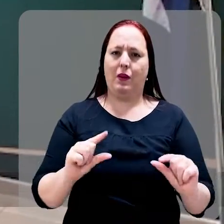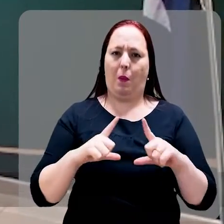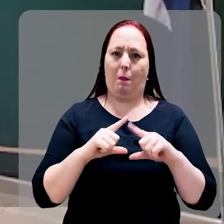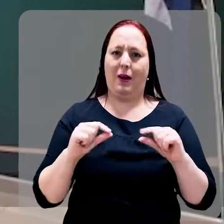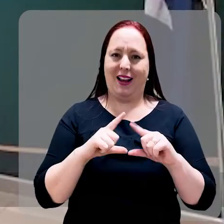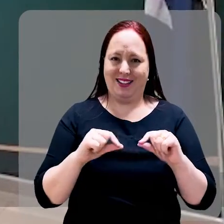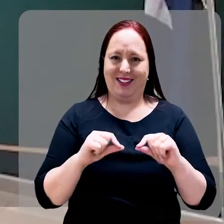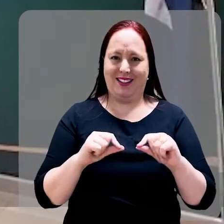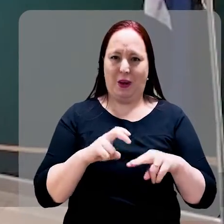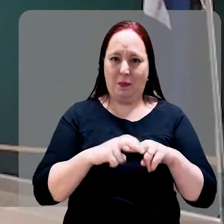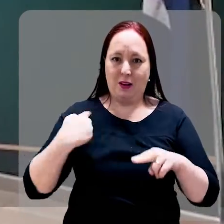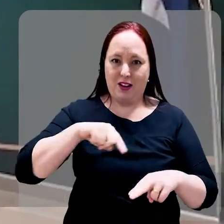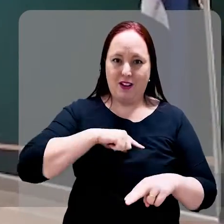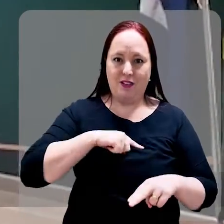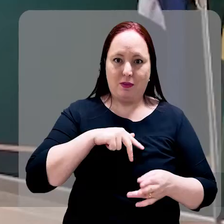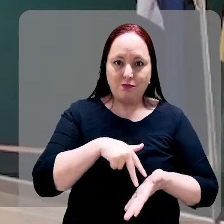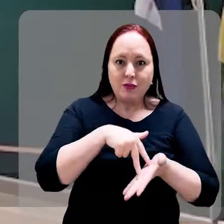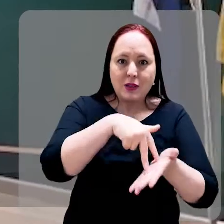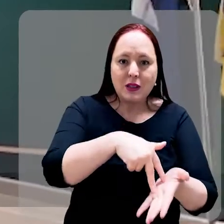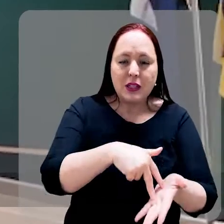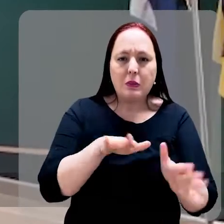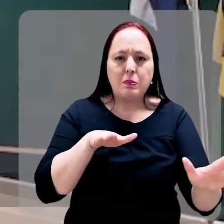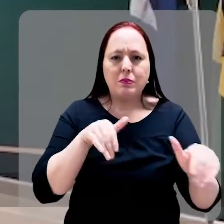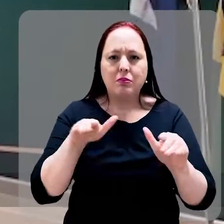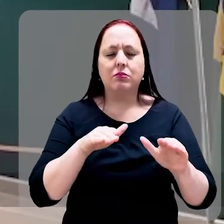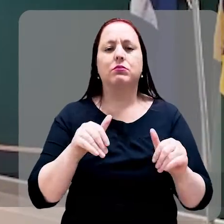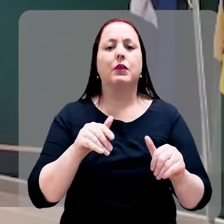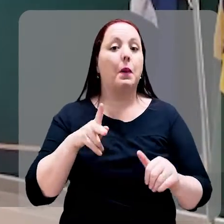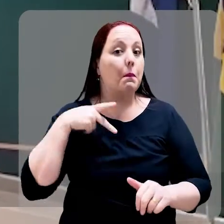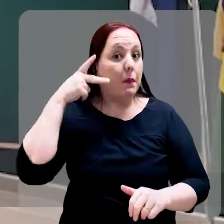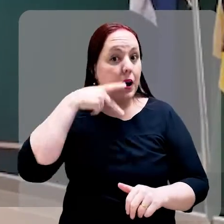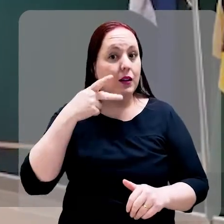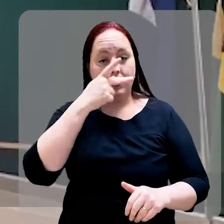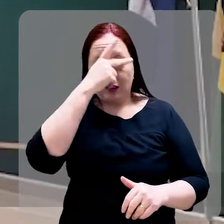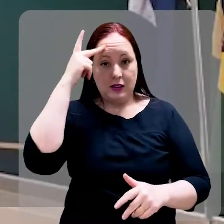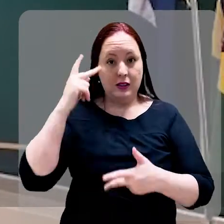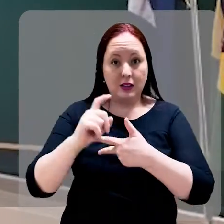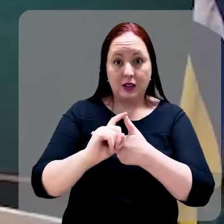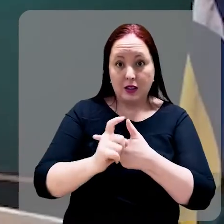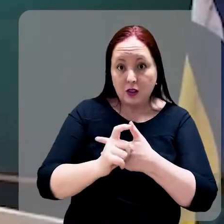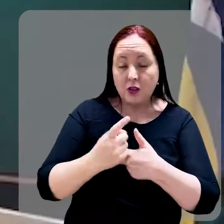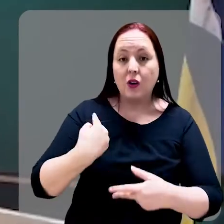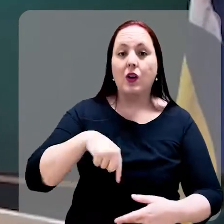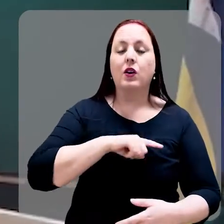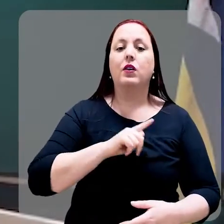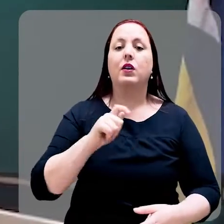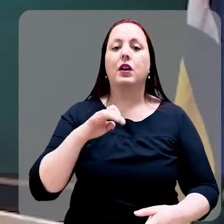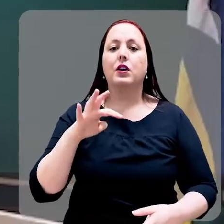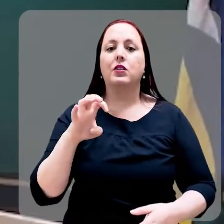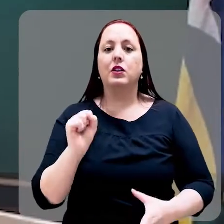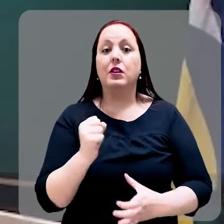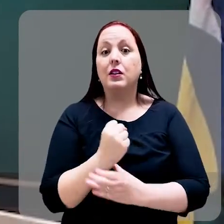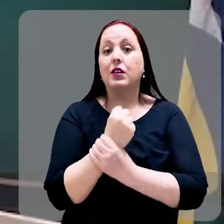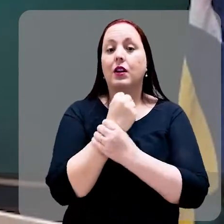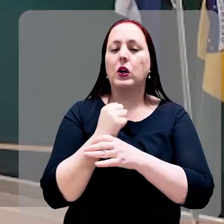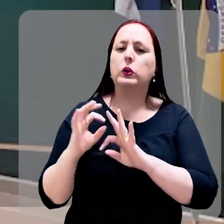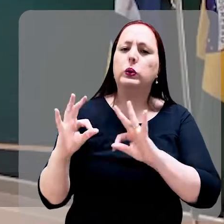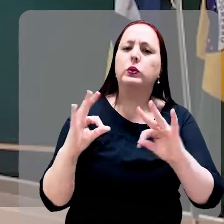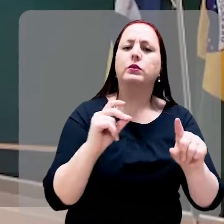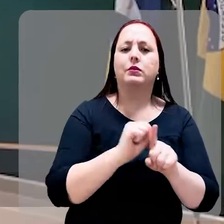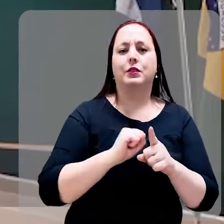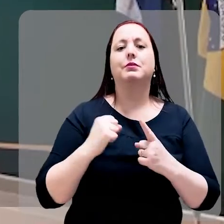E a gente está aqui para reunir parlamentares, atores do executivo, os nossos agentes de segurança,